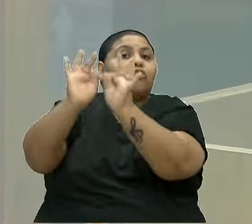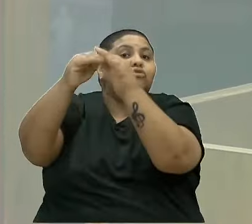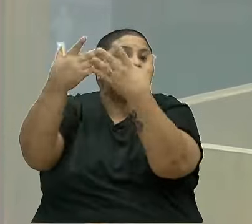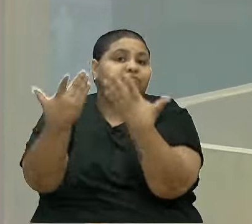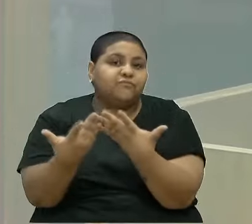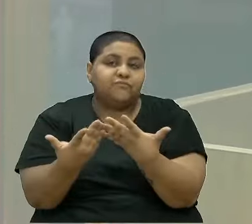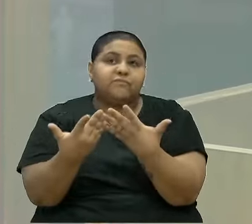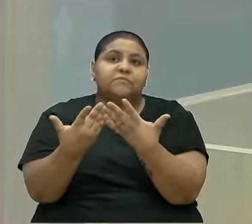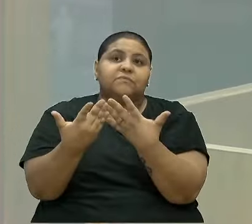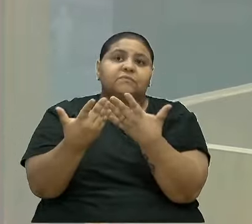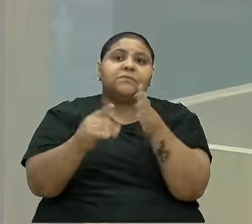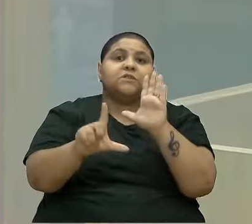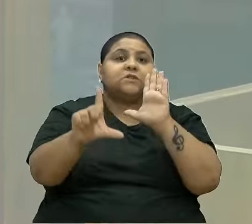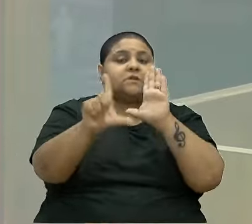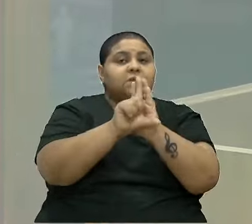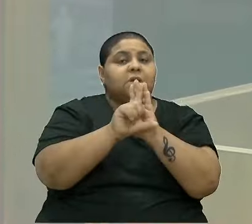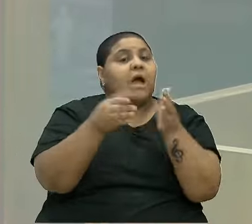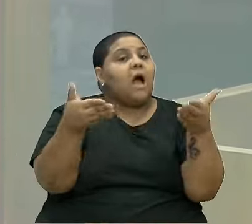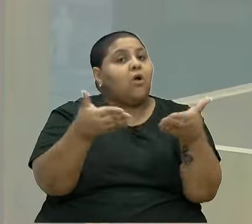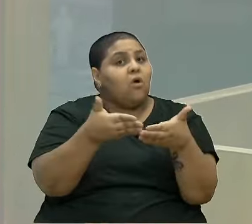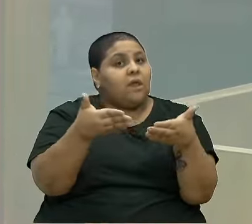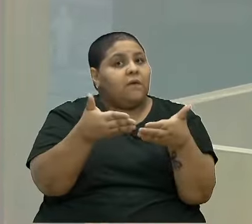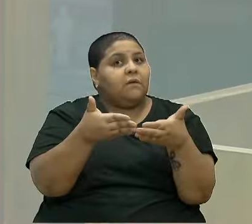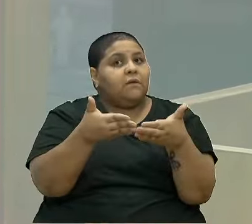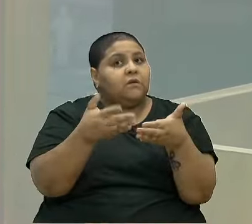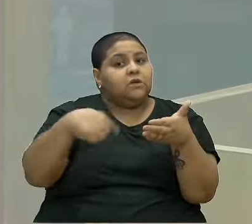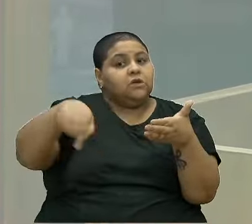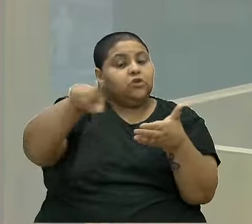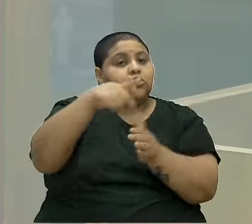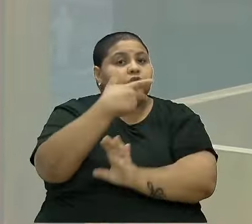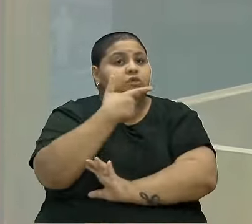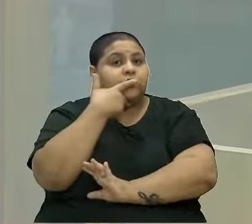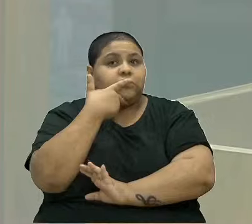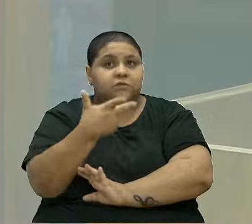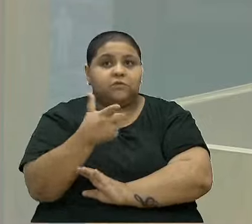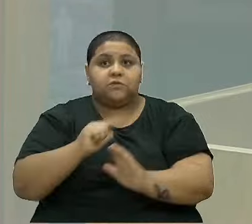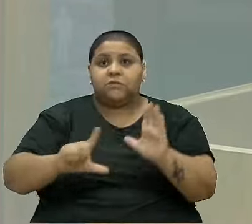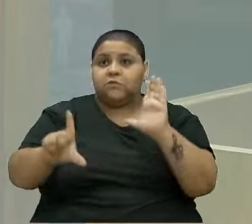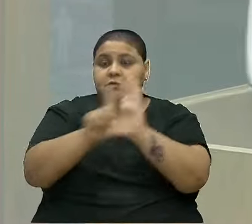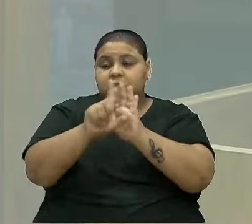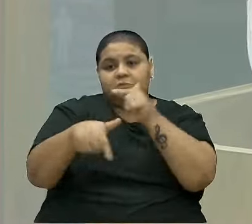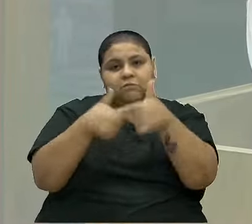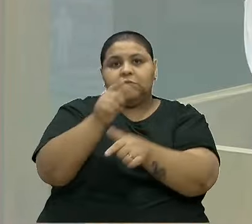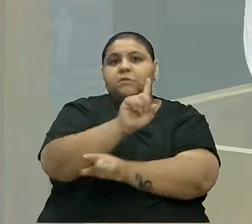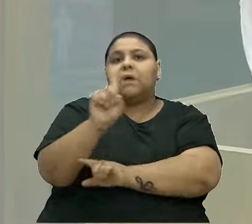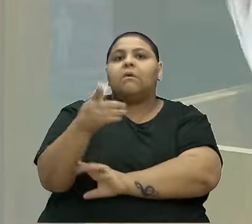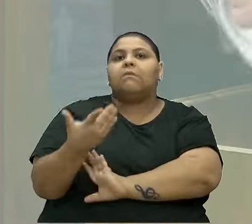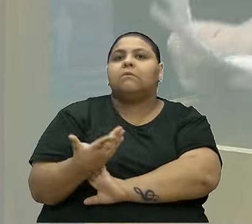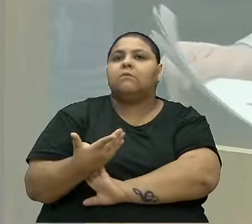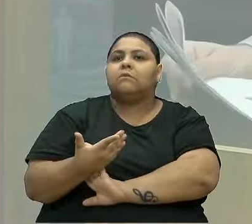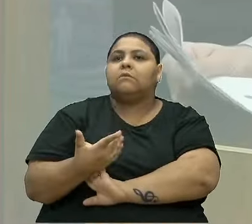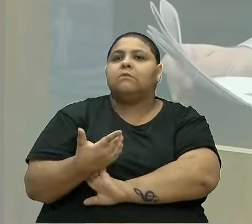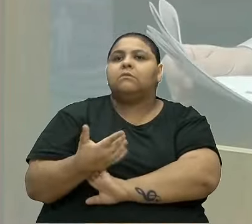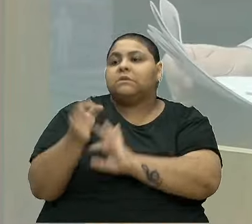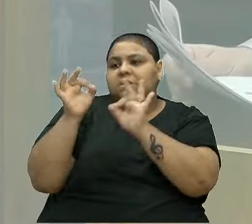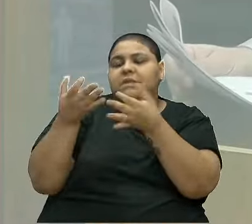na sua legislação. Agora, quando nós falamos em legislação trabalhista, não. Está legal.